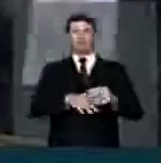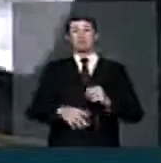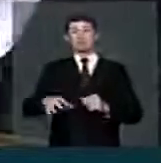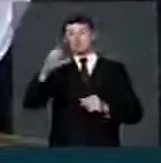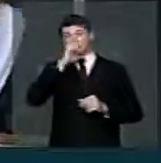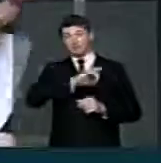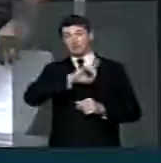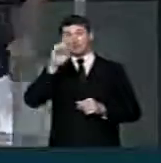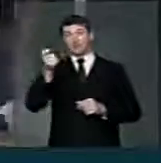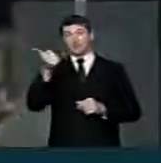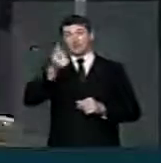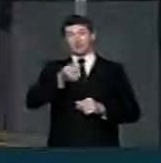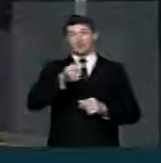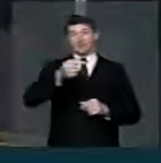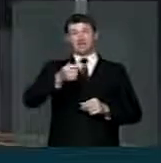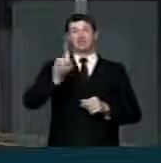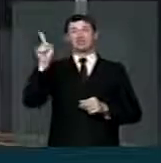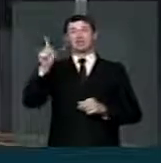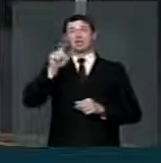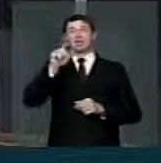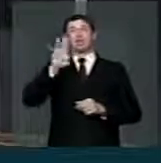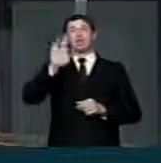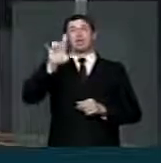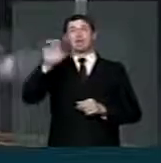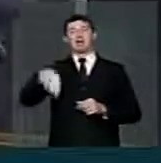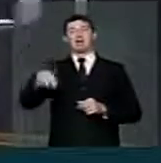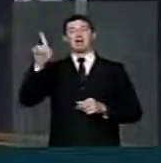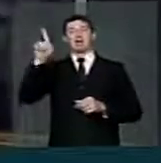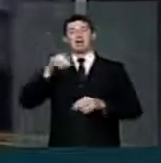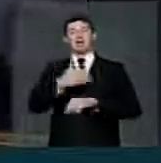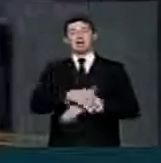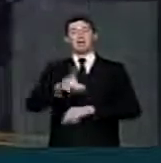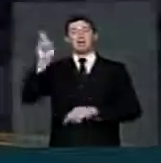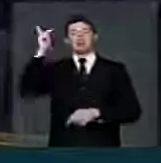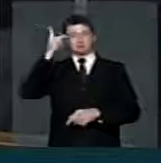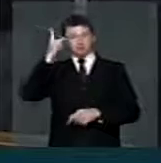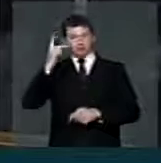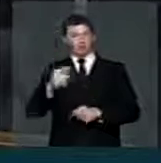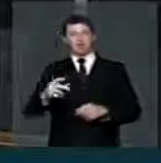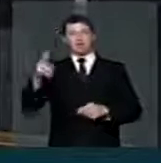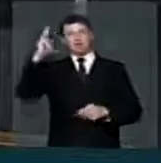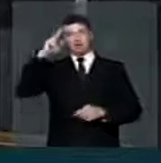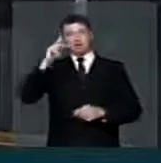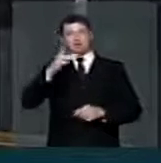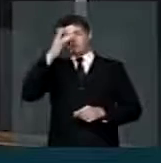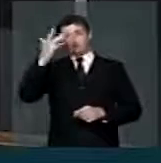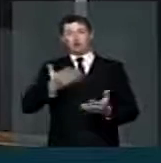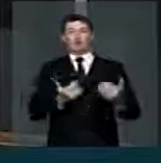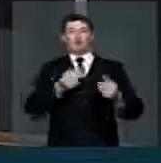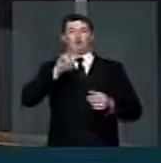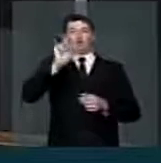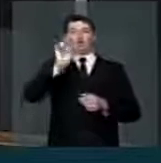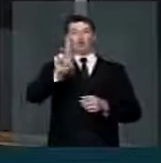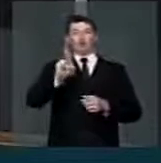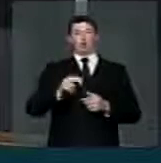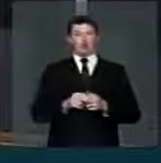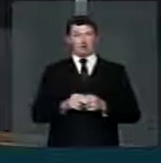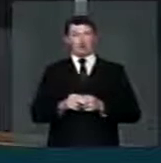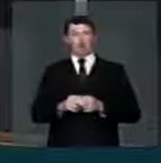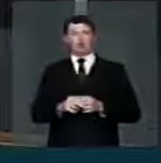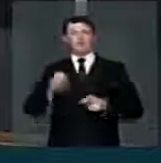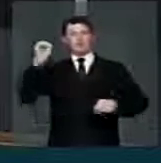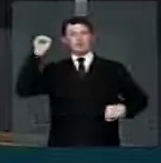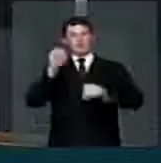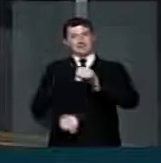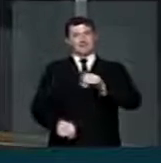sábado dia 17, no bairro do Belém, em São Paulo, em memória do jovem Vitor Hugo Depman, que foi